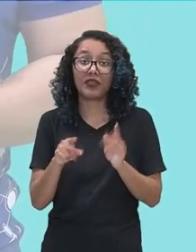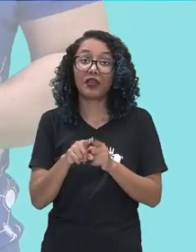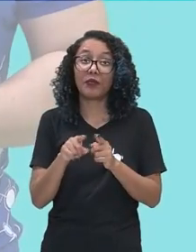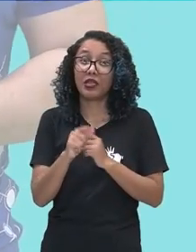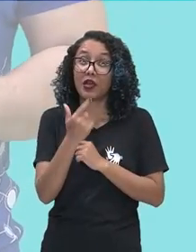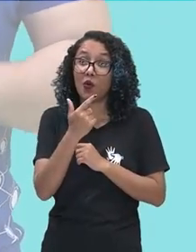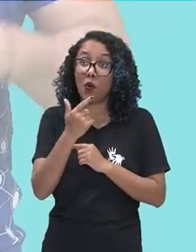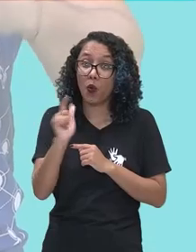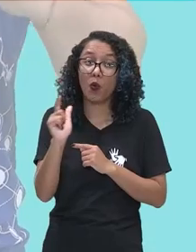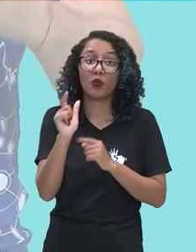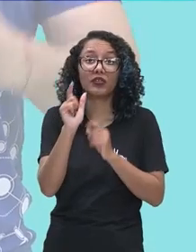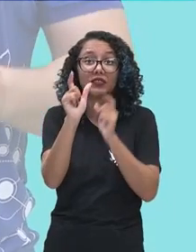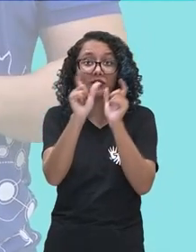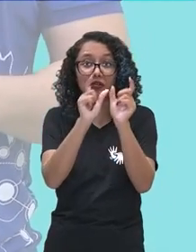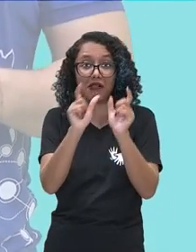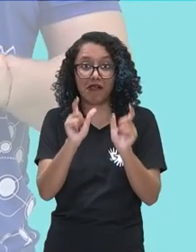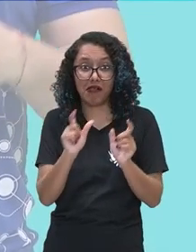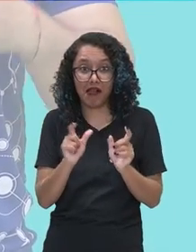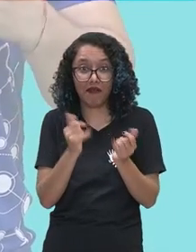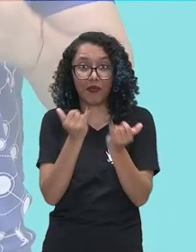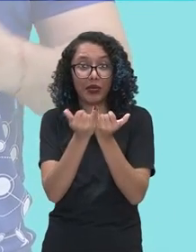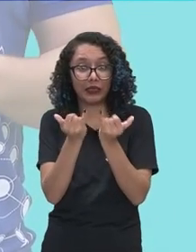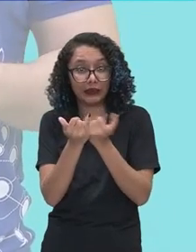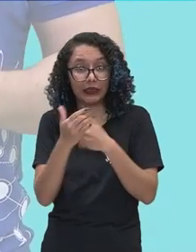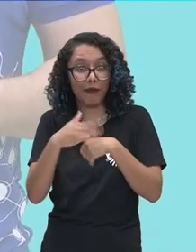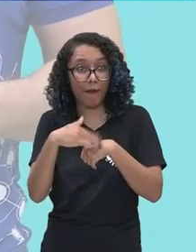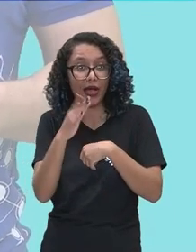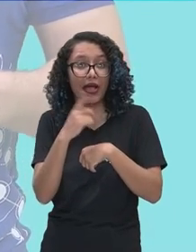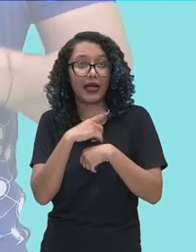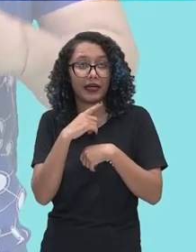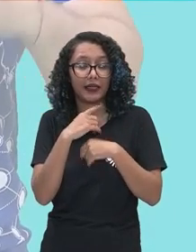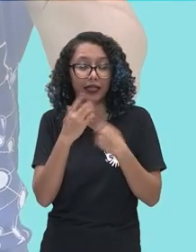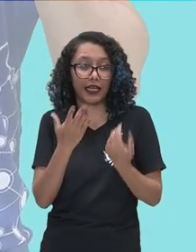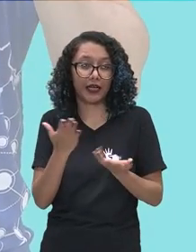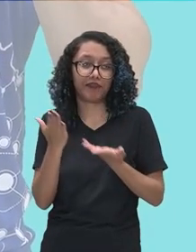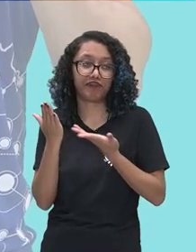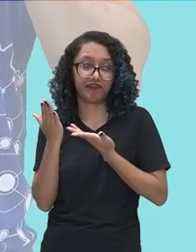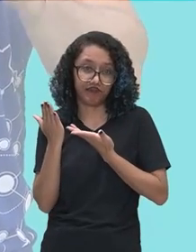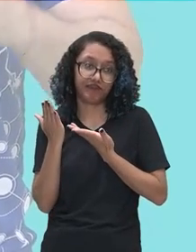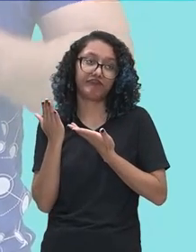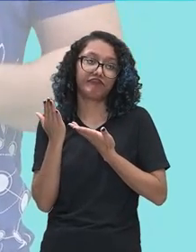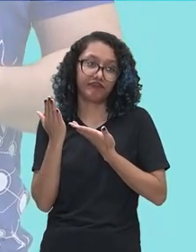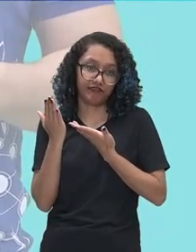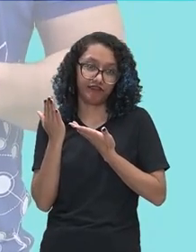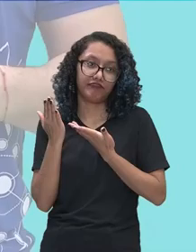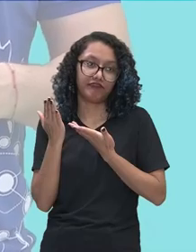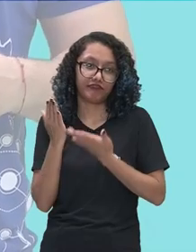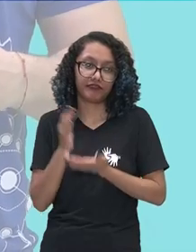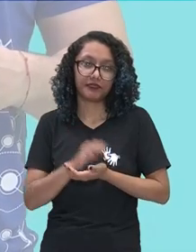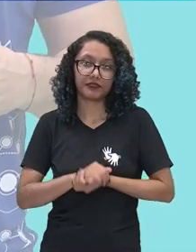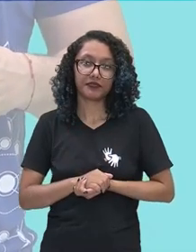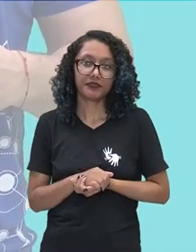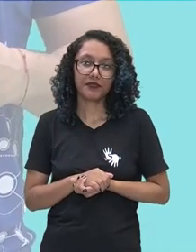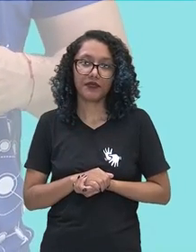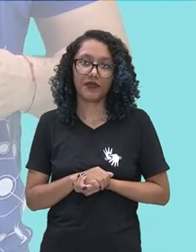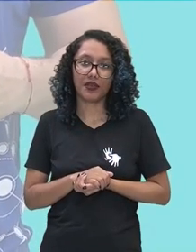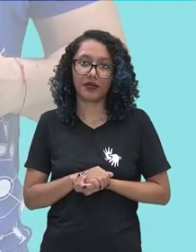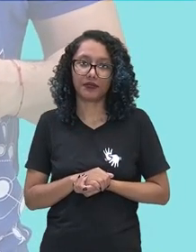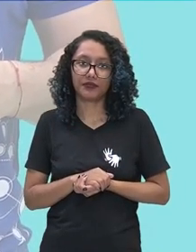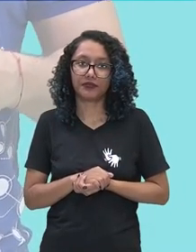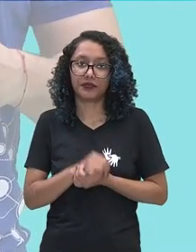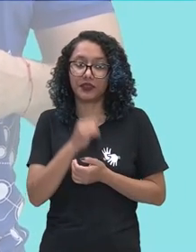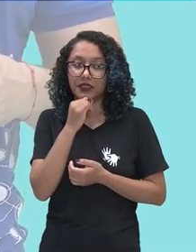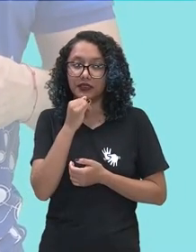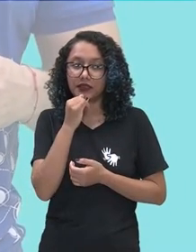cognatos, ó. Introduced to European settlers for its stimulant. Stimulant é um